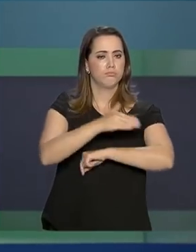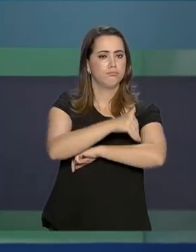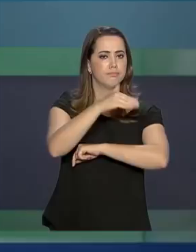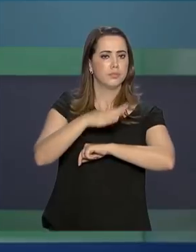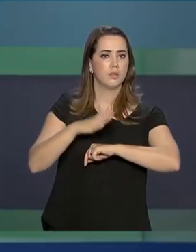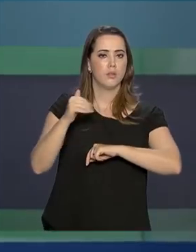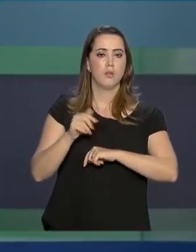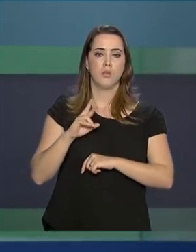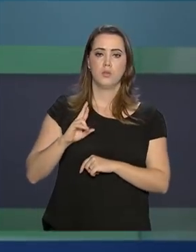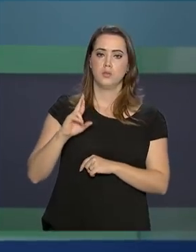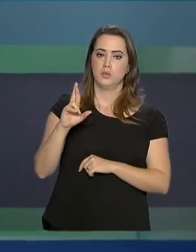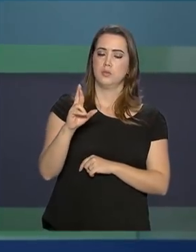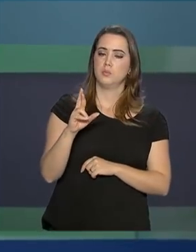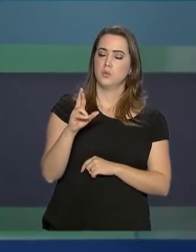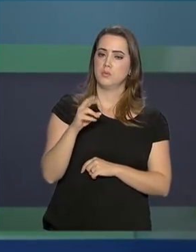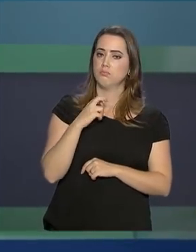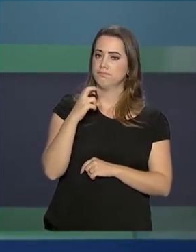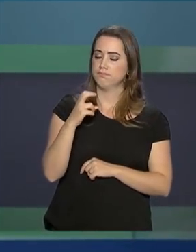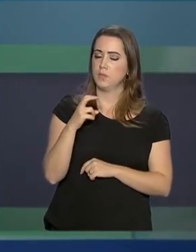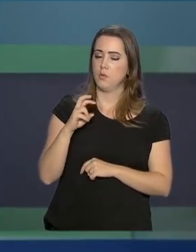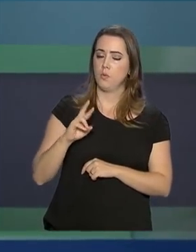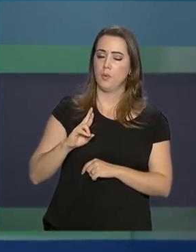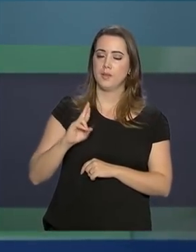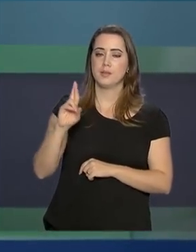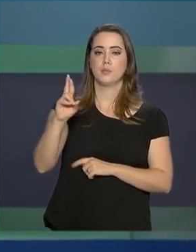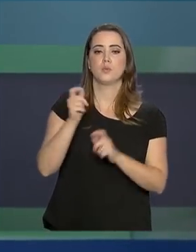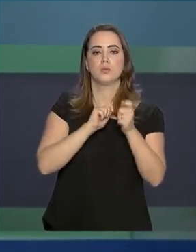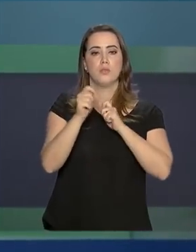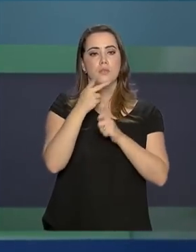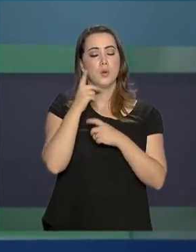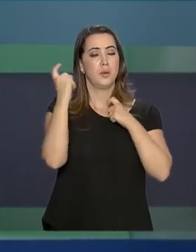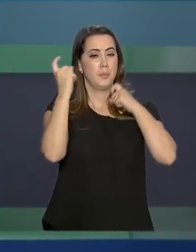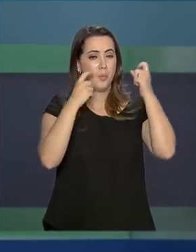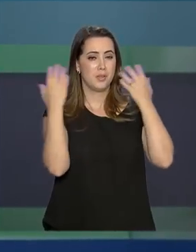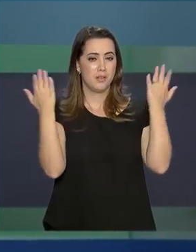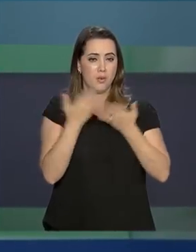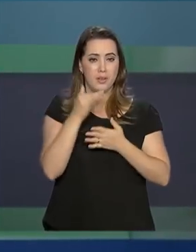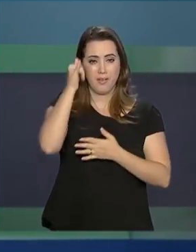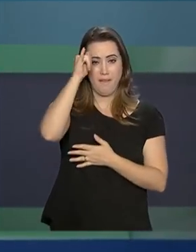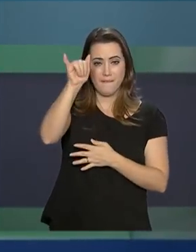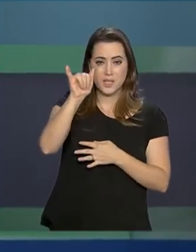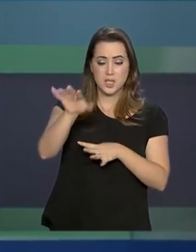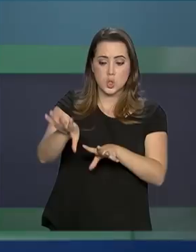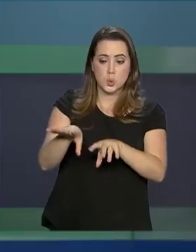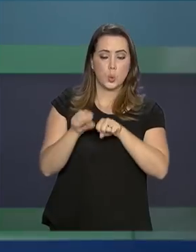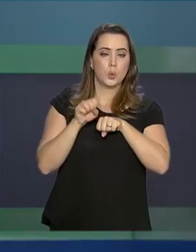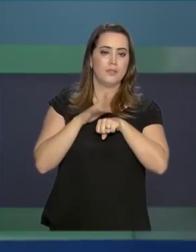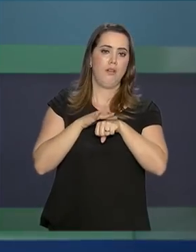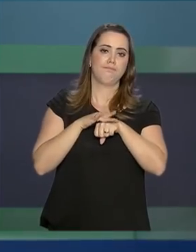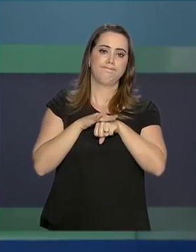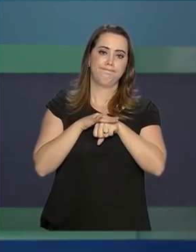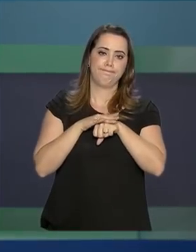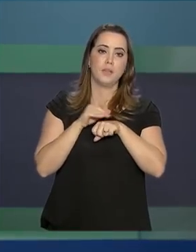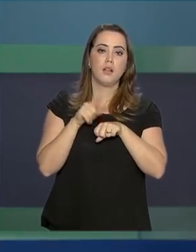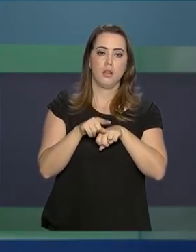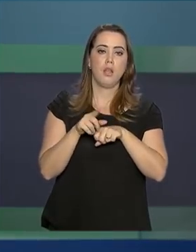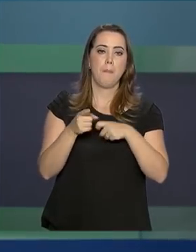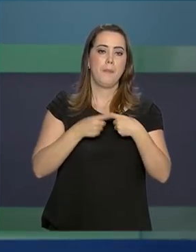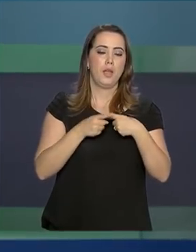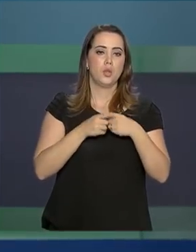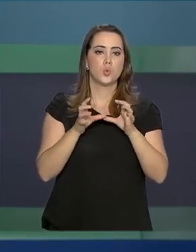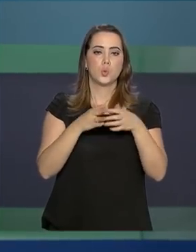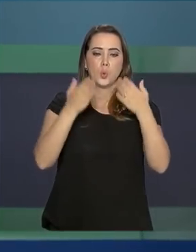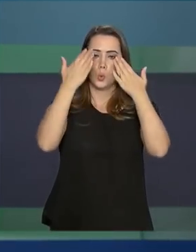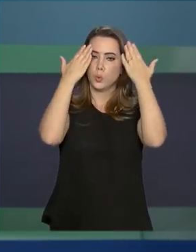em Brumadinho, o porta-voz destacou que a preocupação neste momento é evitar contaminação e que médicos e